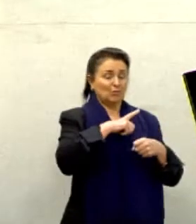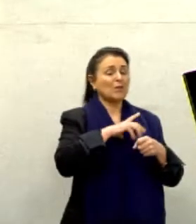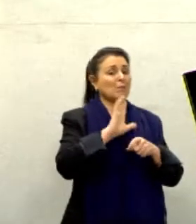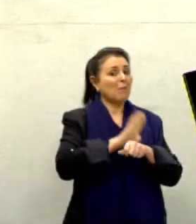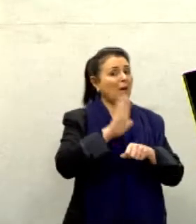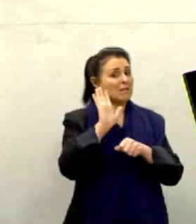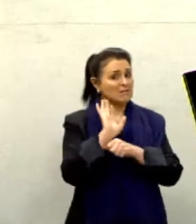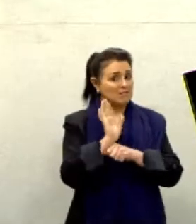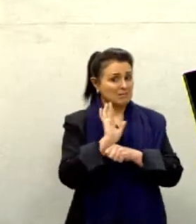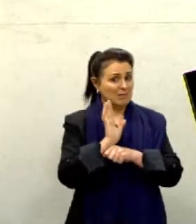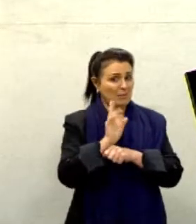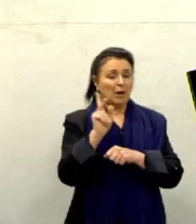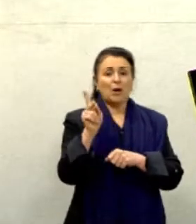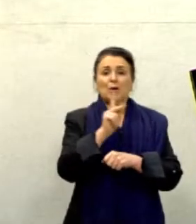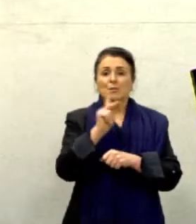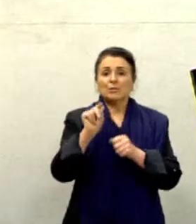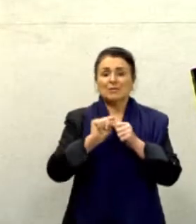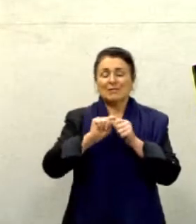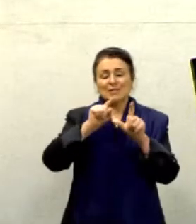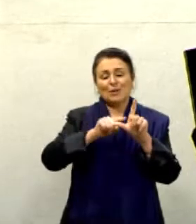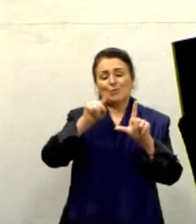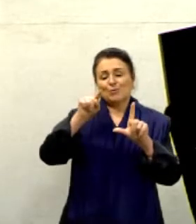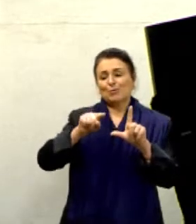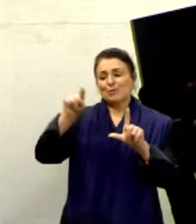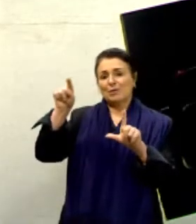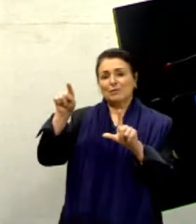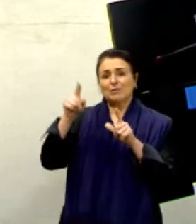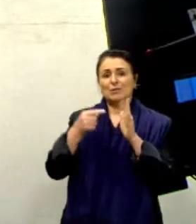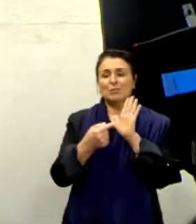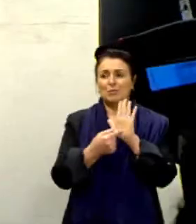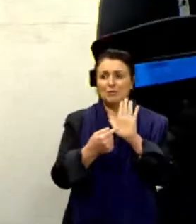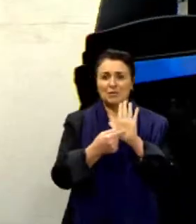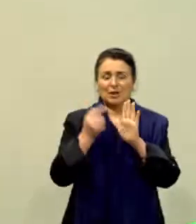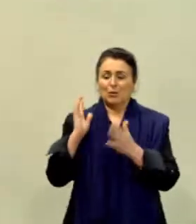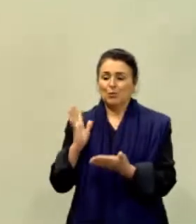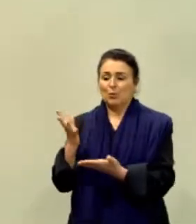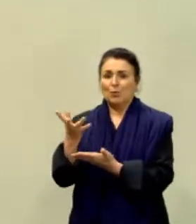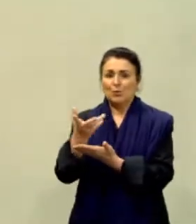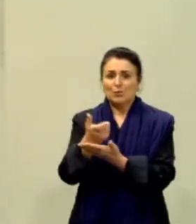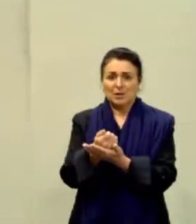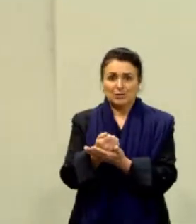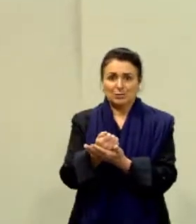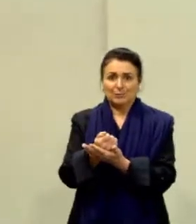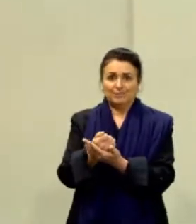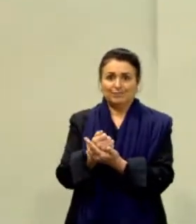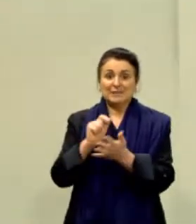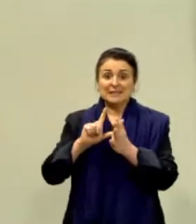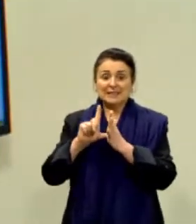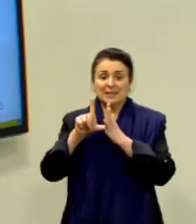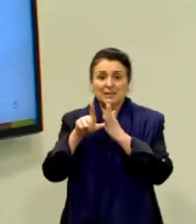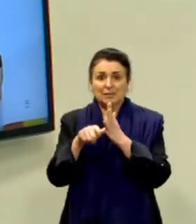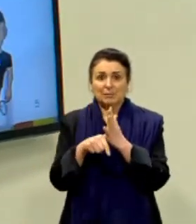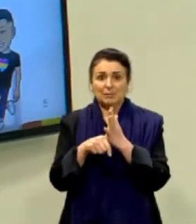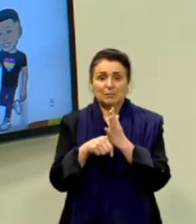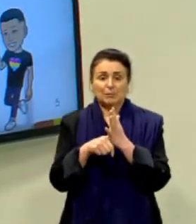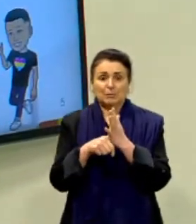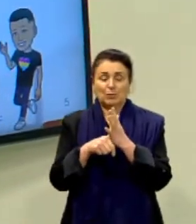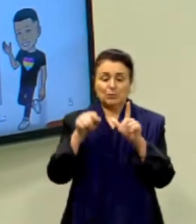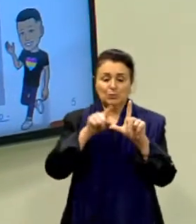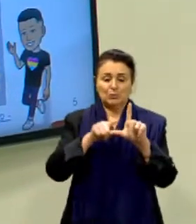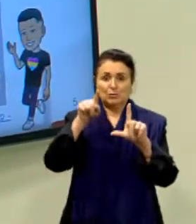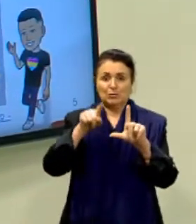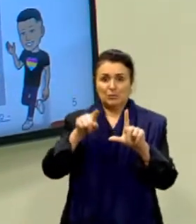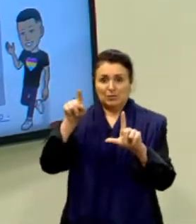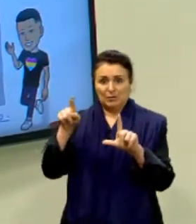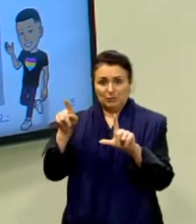um gráficozinho para vocês aqui em relação a esses dados ali. Lá no final desse gráfico que